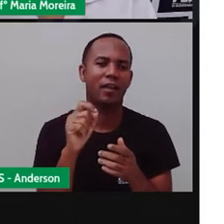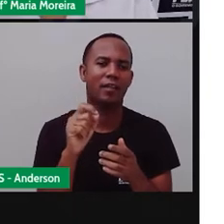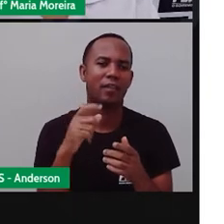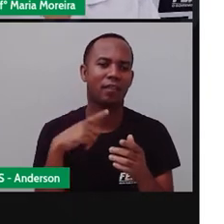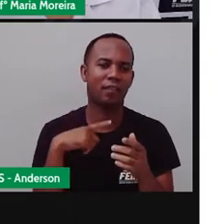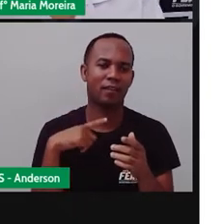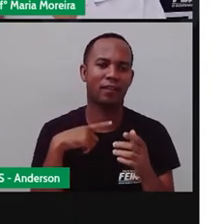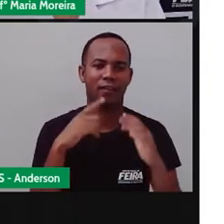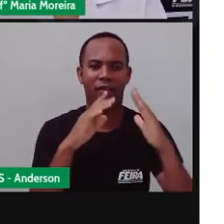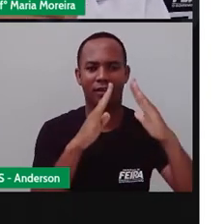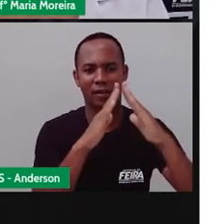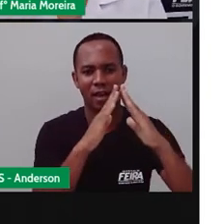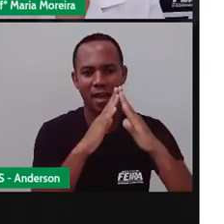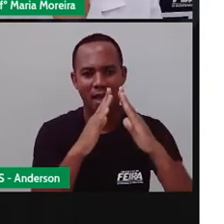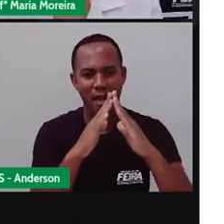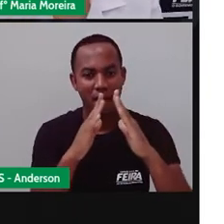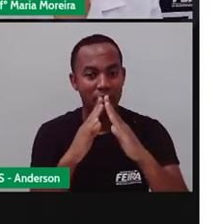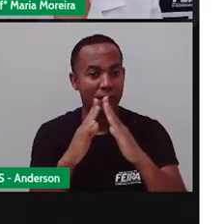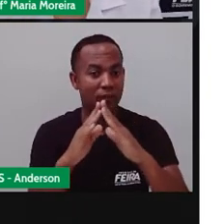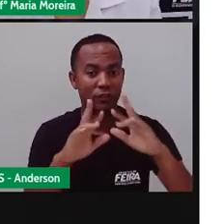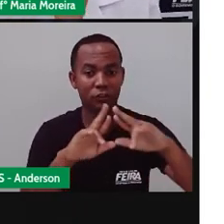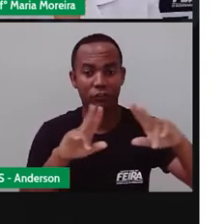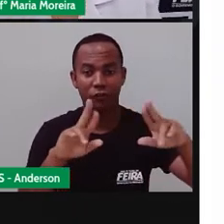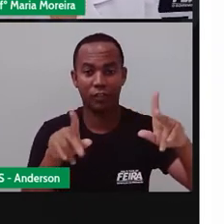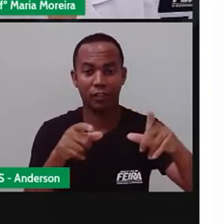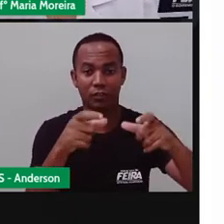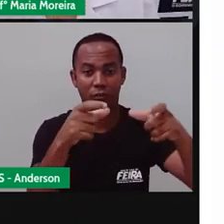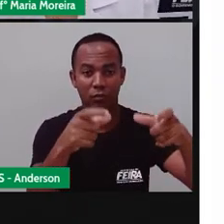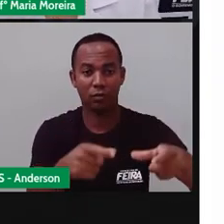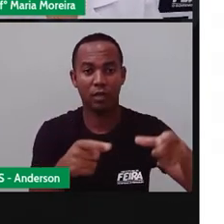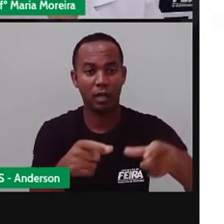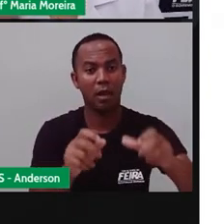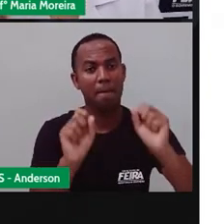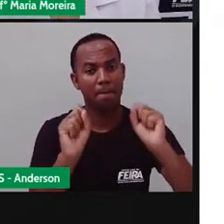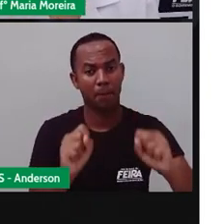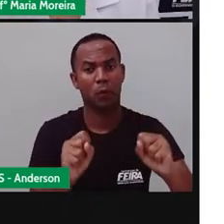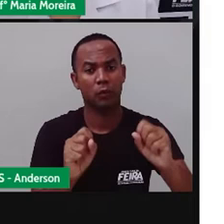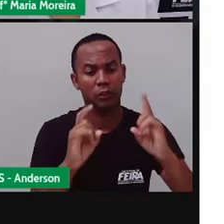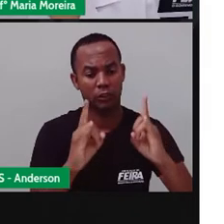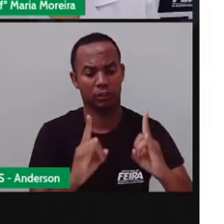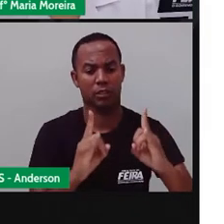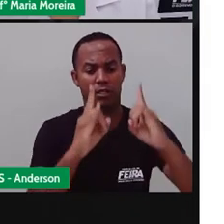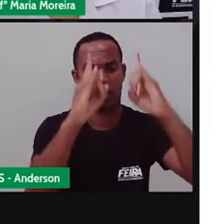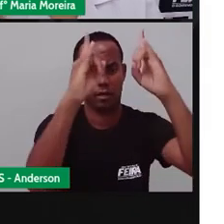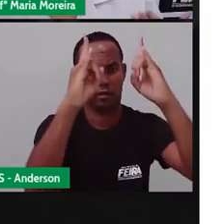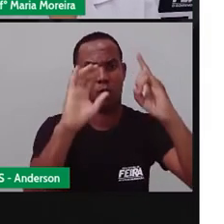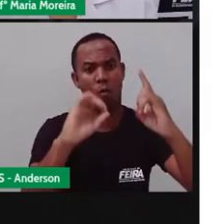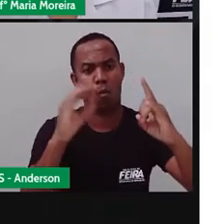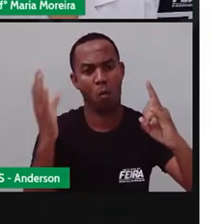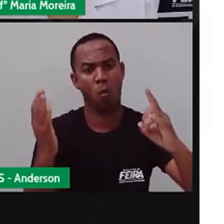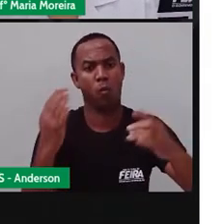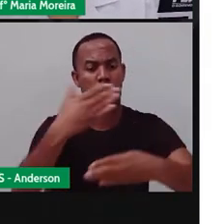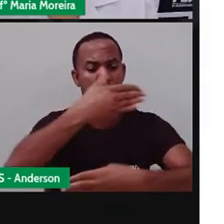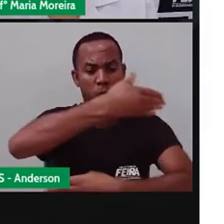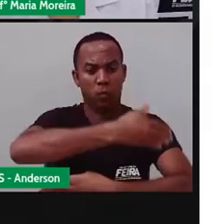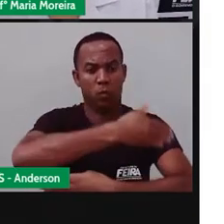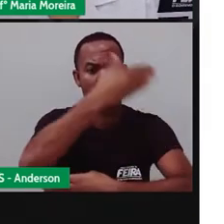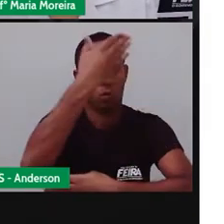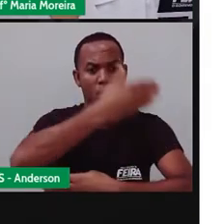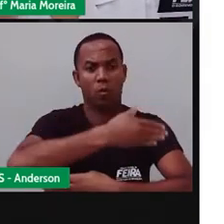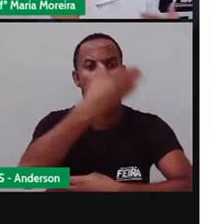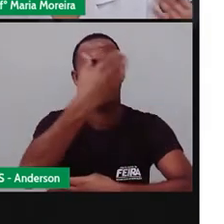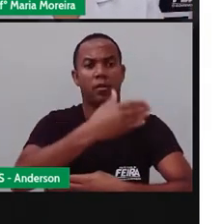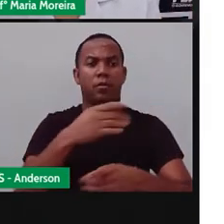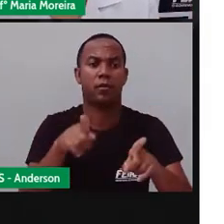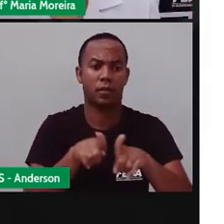residências, predomínio de casas, né? Podendo ser casa, apartamento e até o quê? Condomínios, né? O